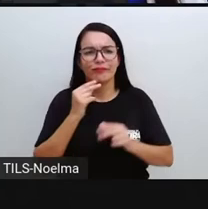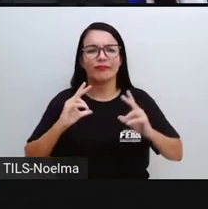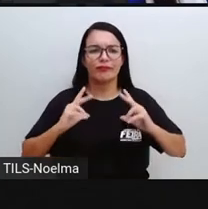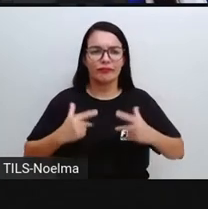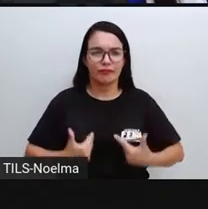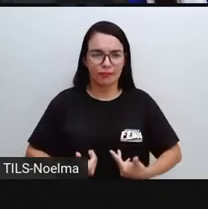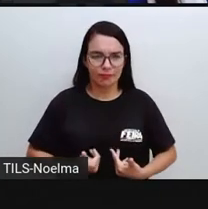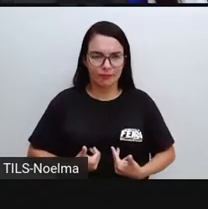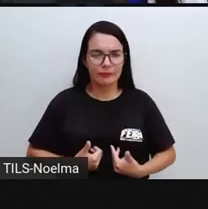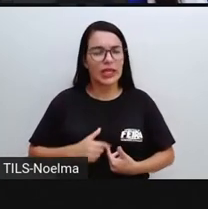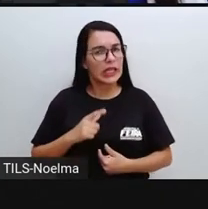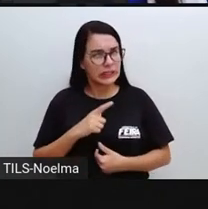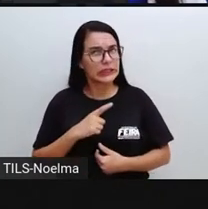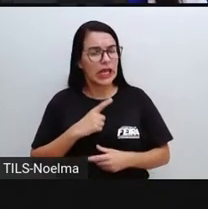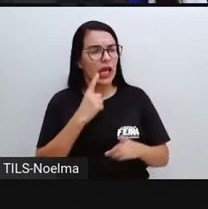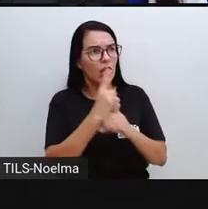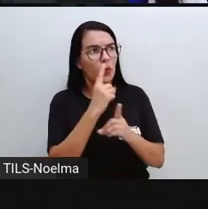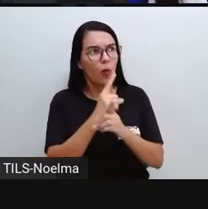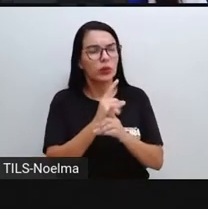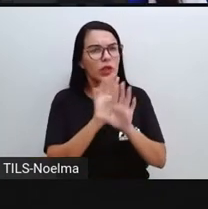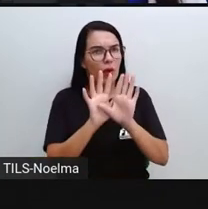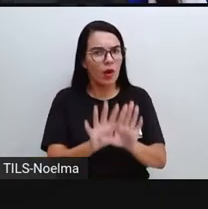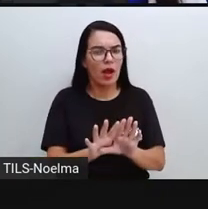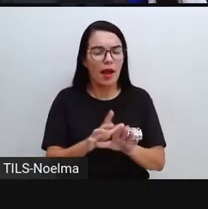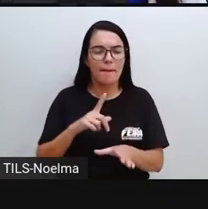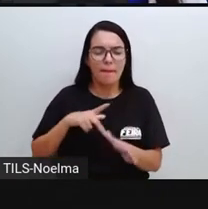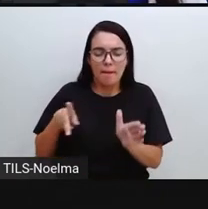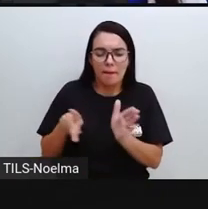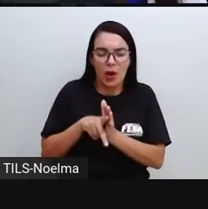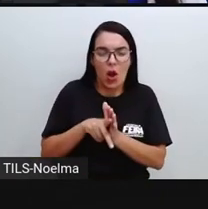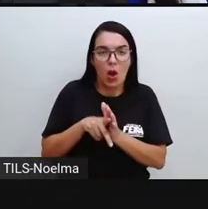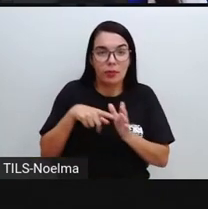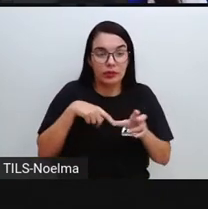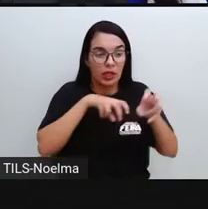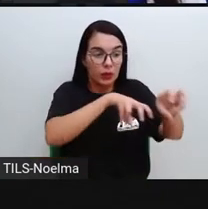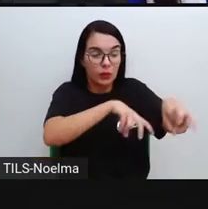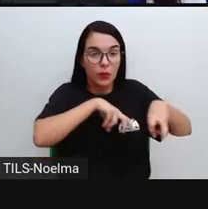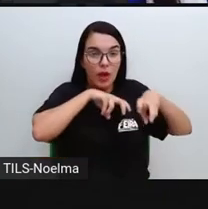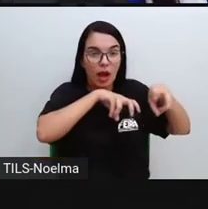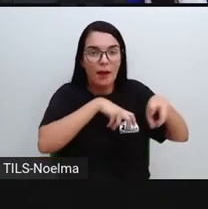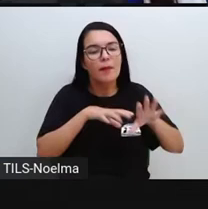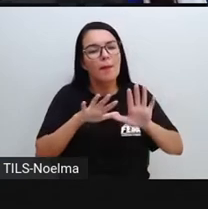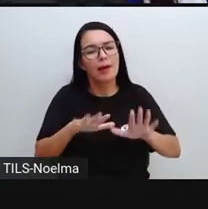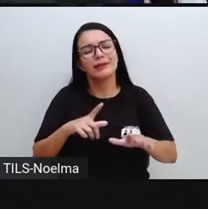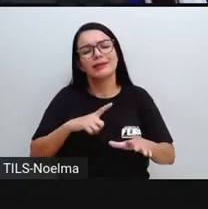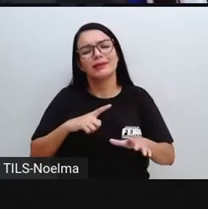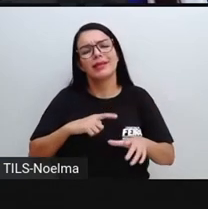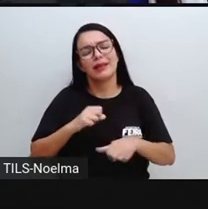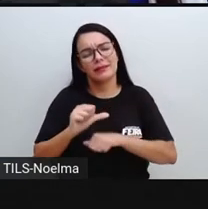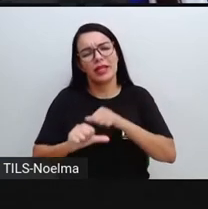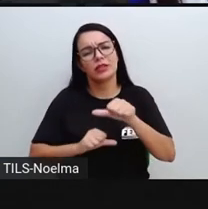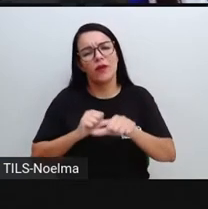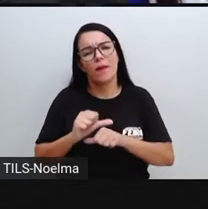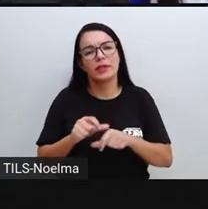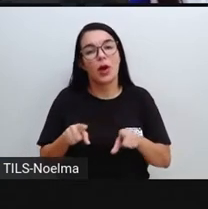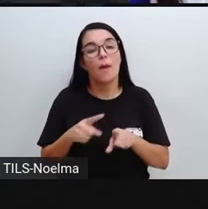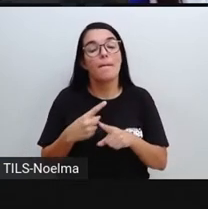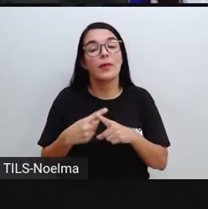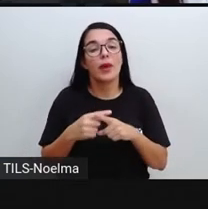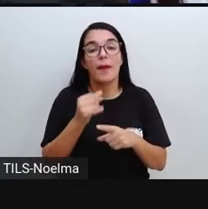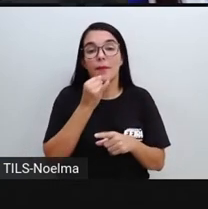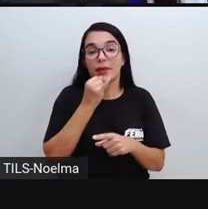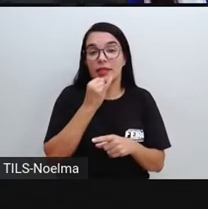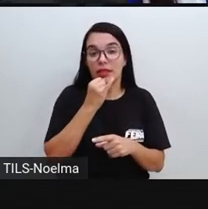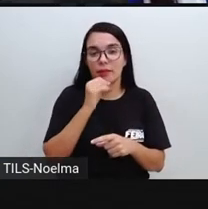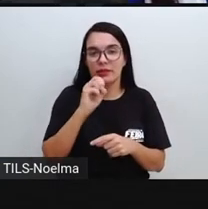gente encontre a natureza muito presente ali, porém, essa natureza é de forma transformada, né? Uma vez que eles tiram, por exemplo,